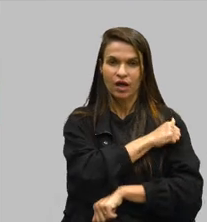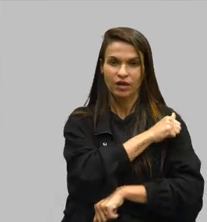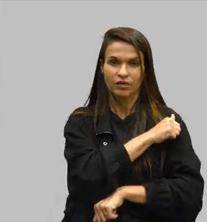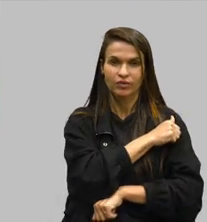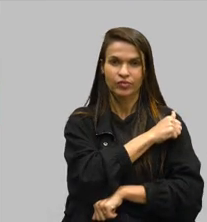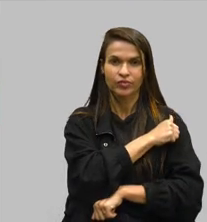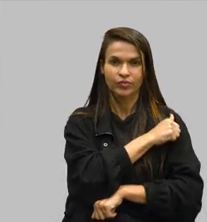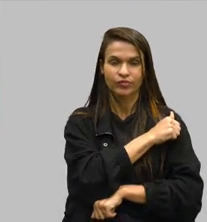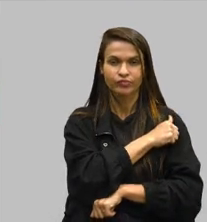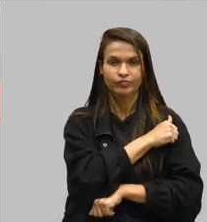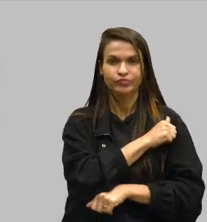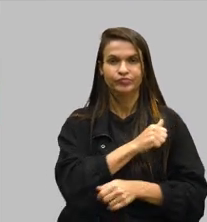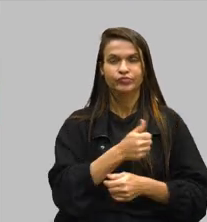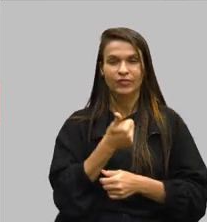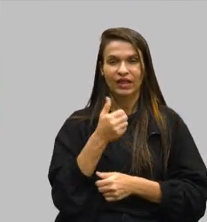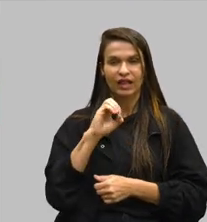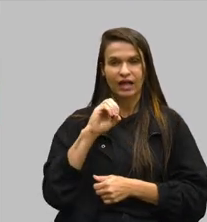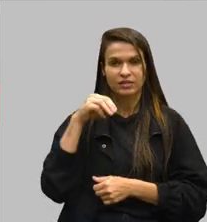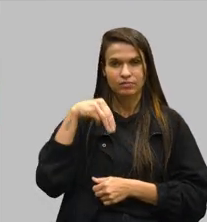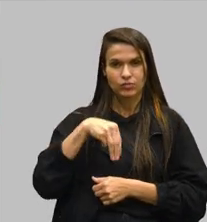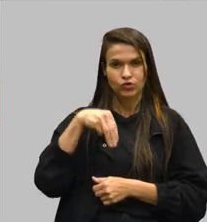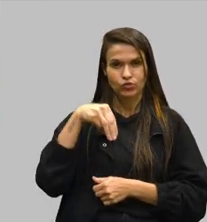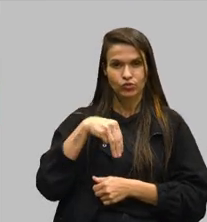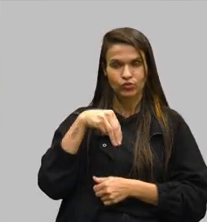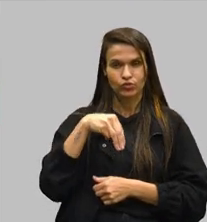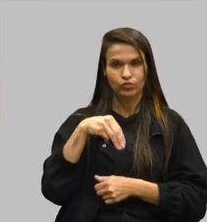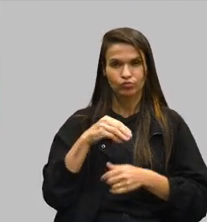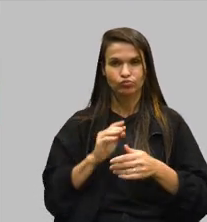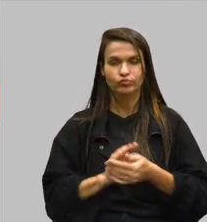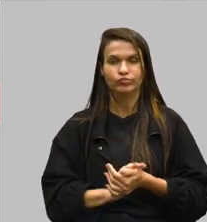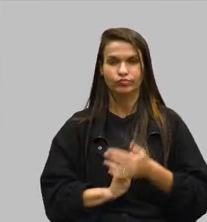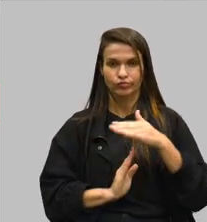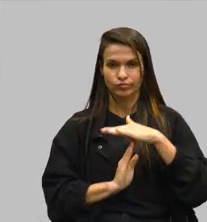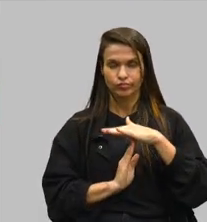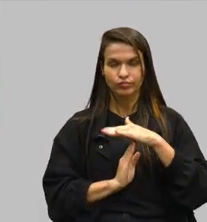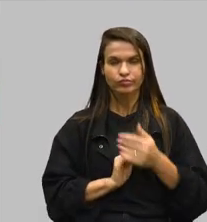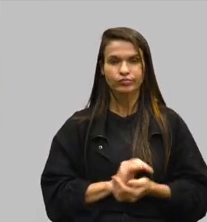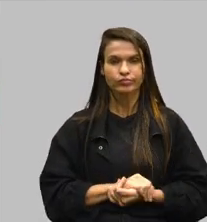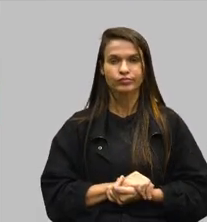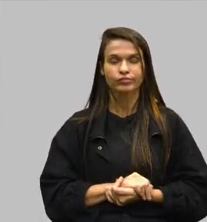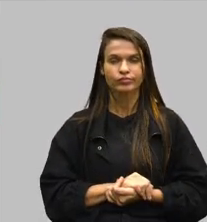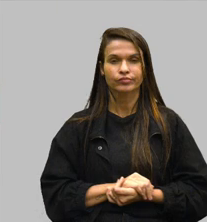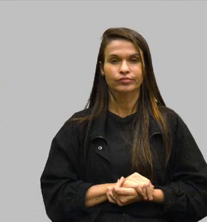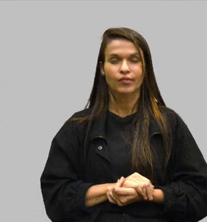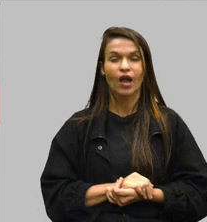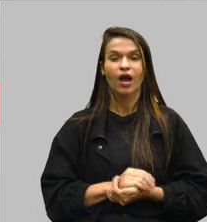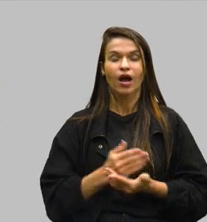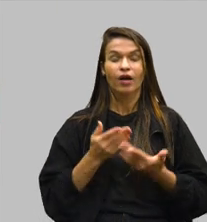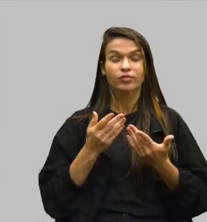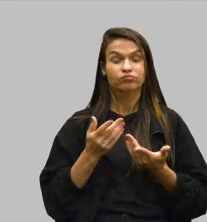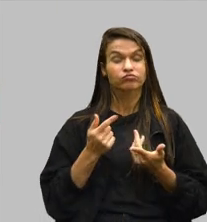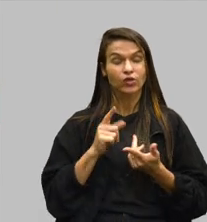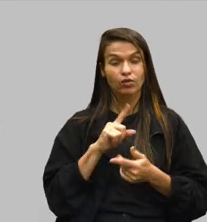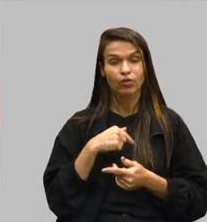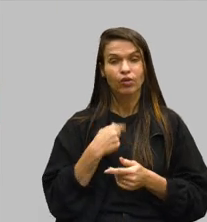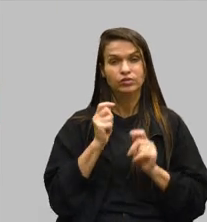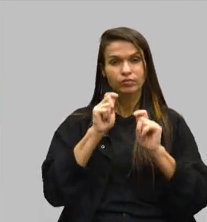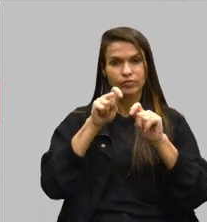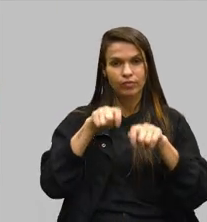Peço 10 minutos. Tem até 10 minutos agora. Obrigada. Para que nós possamos